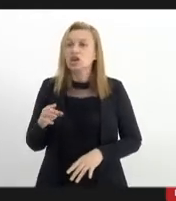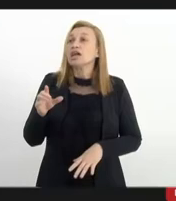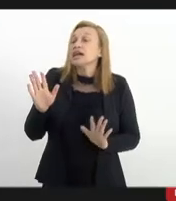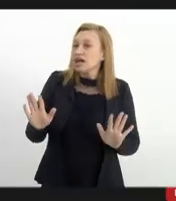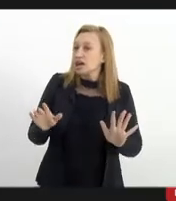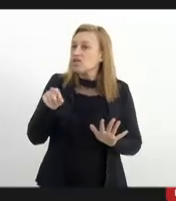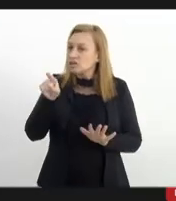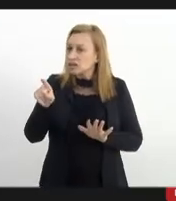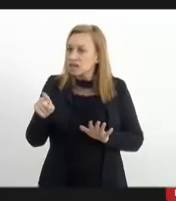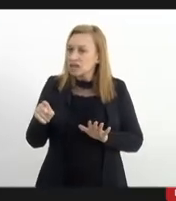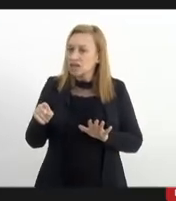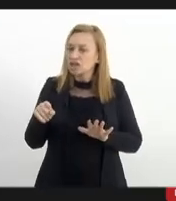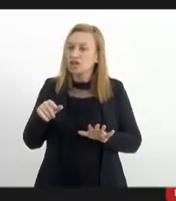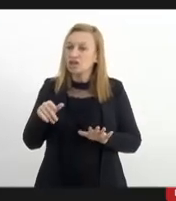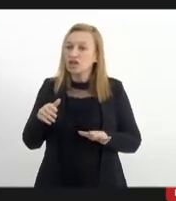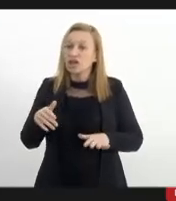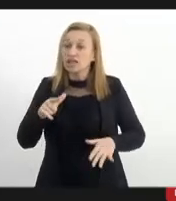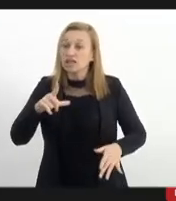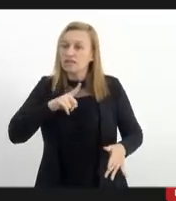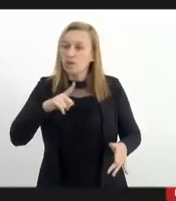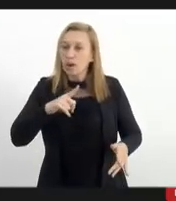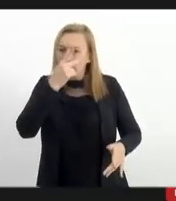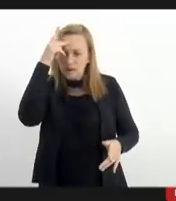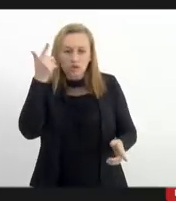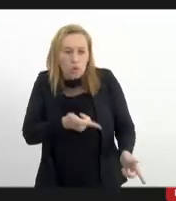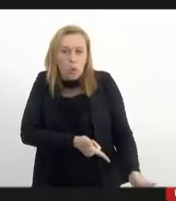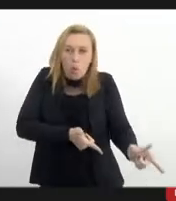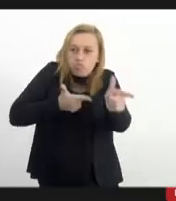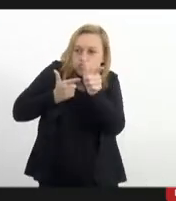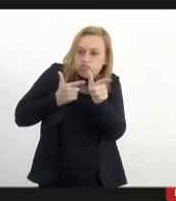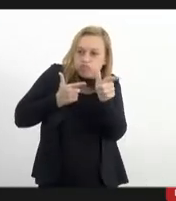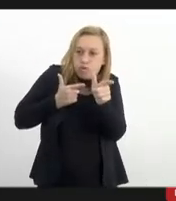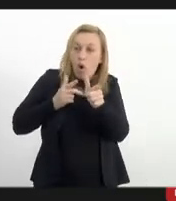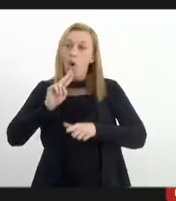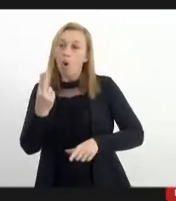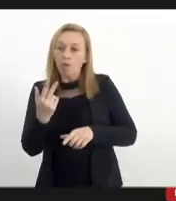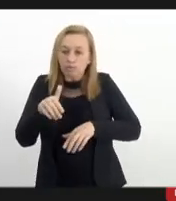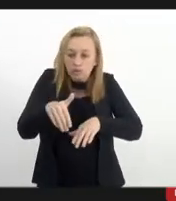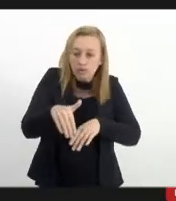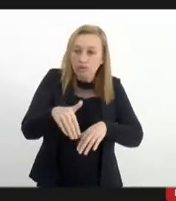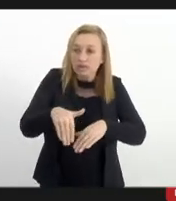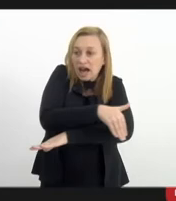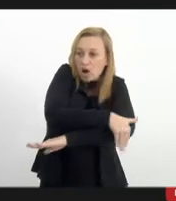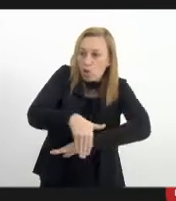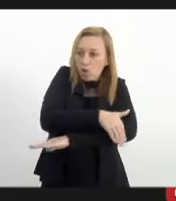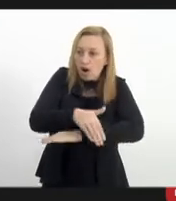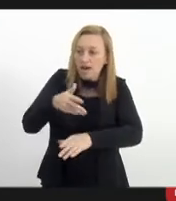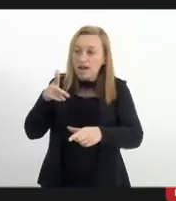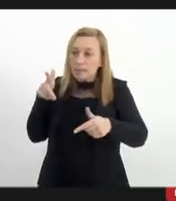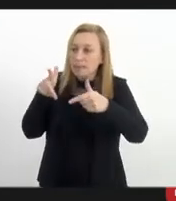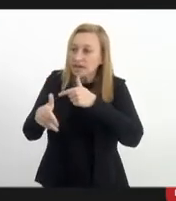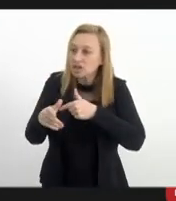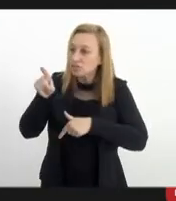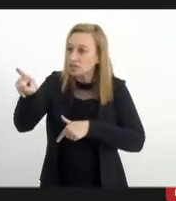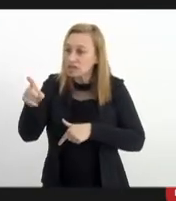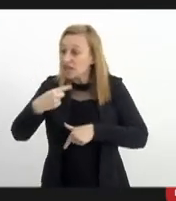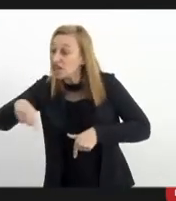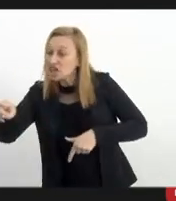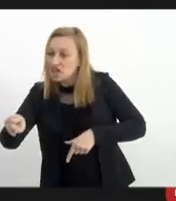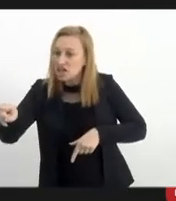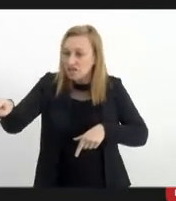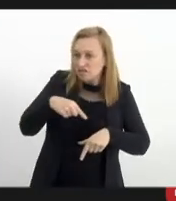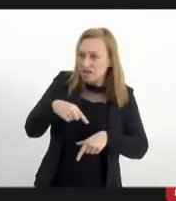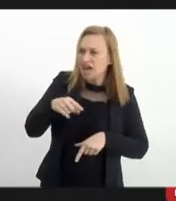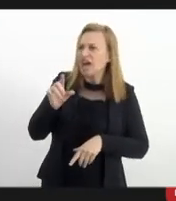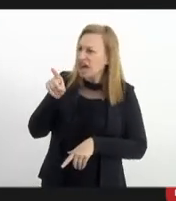aventura ali na porta tiver uma pessoa com um fuzil ou uma barricada no meio da rua que te impeça de ir e vir, isso é excepcionalidade?